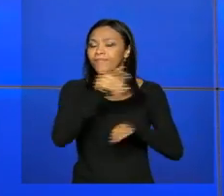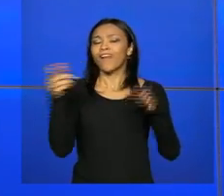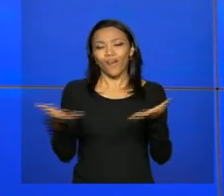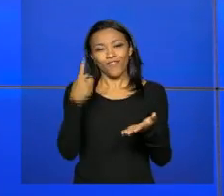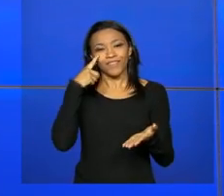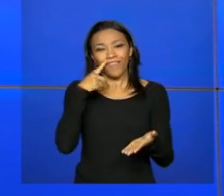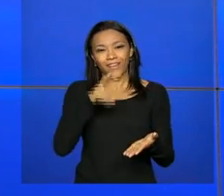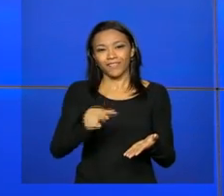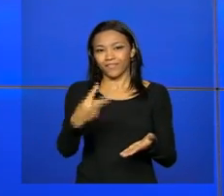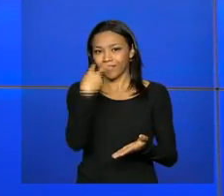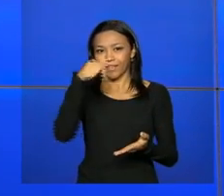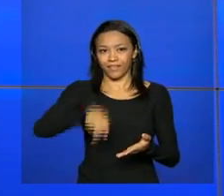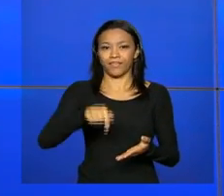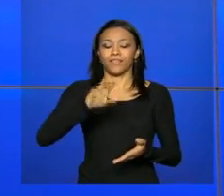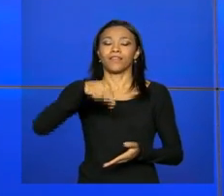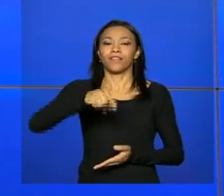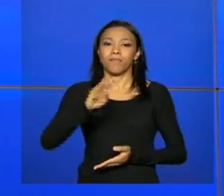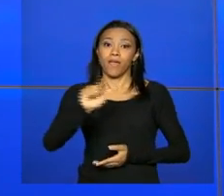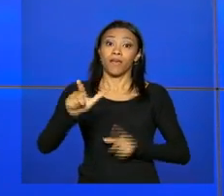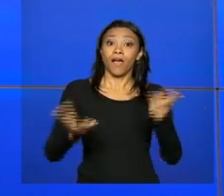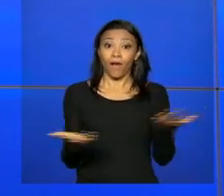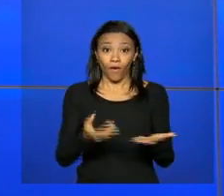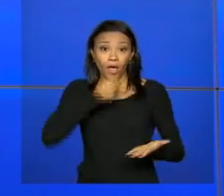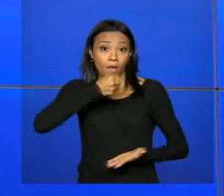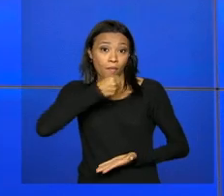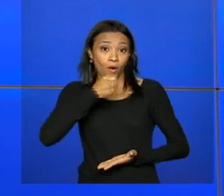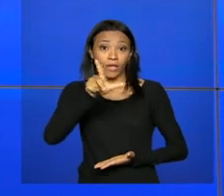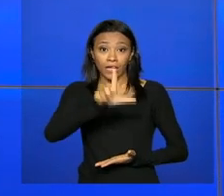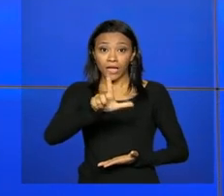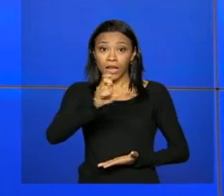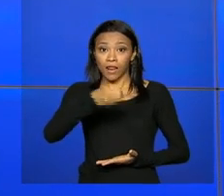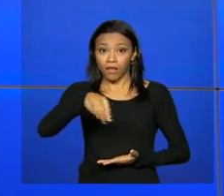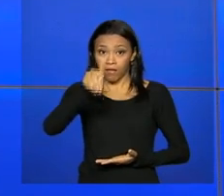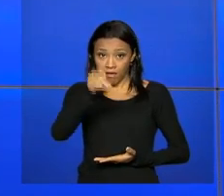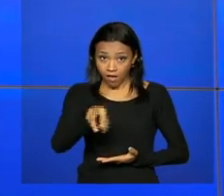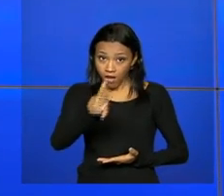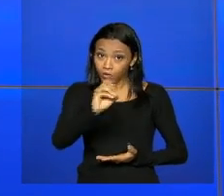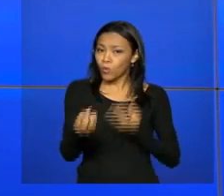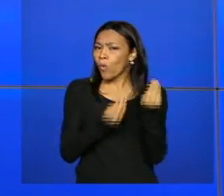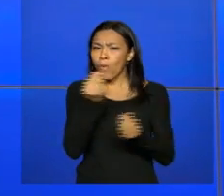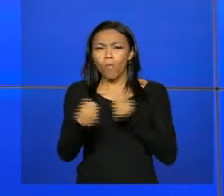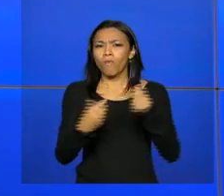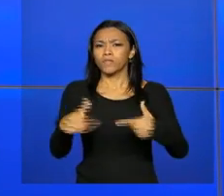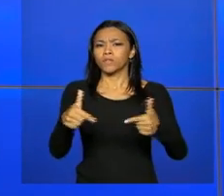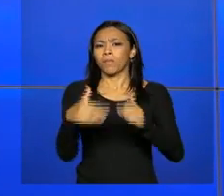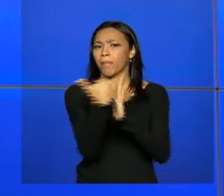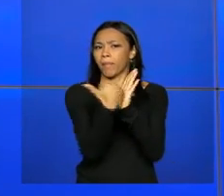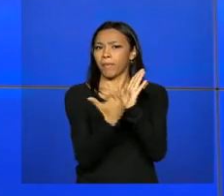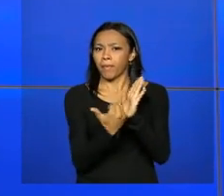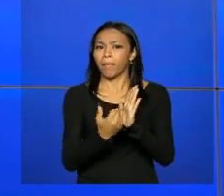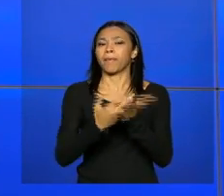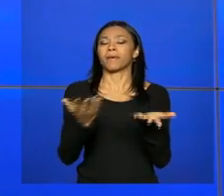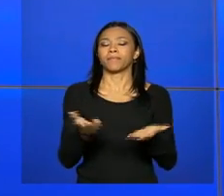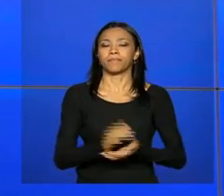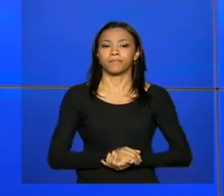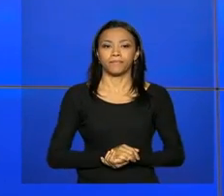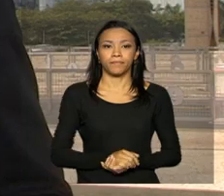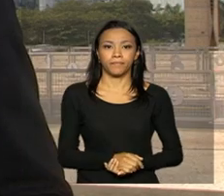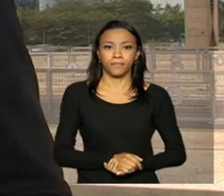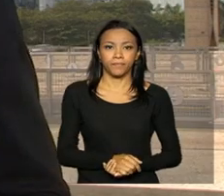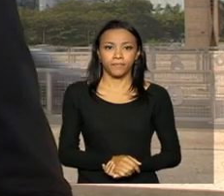inauguração aqui na TVNBR. Confira com o repórter Leandro Alarcon, a agenda da presidenta e outros eventos do Poder Executivo.